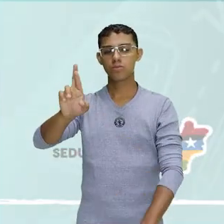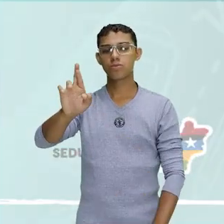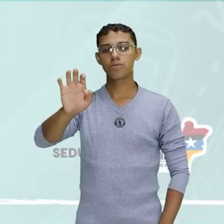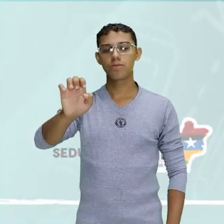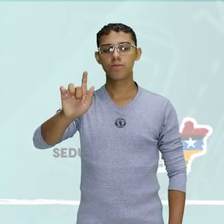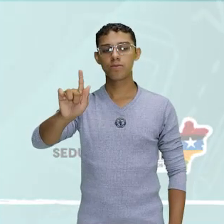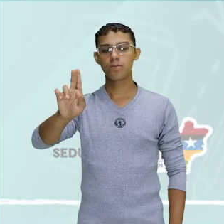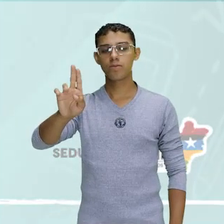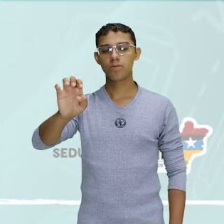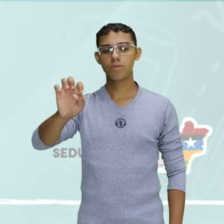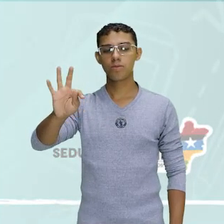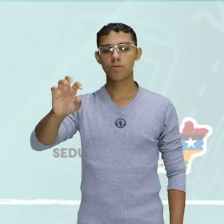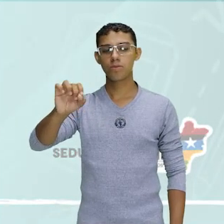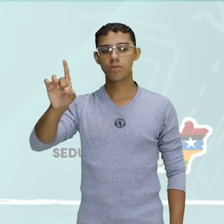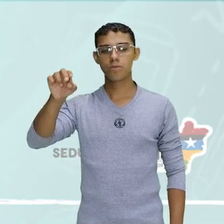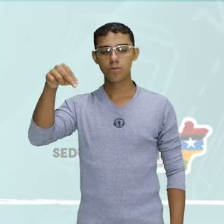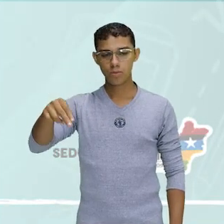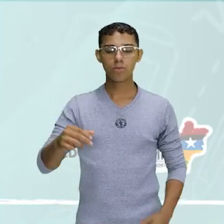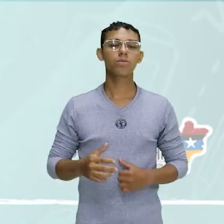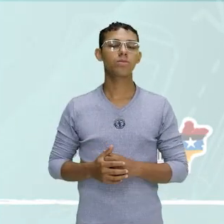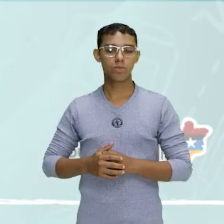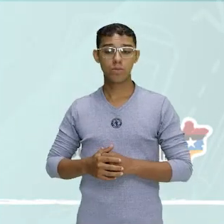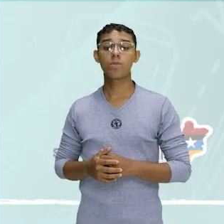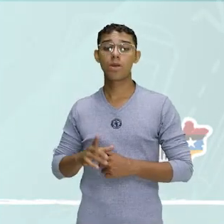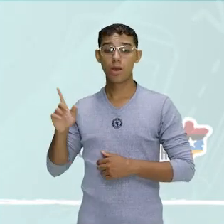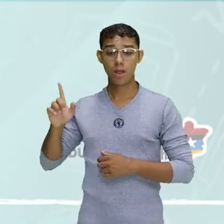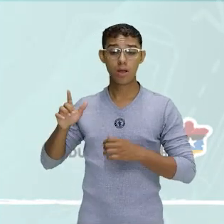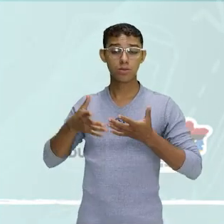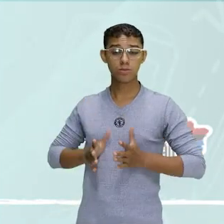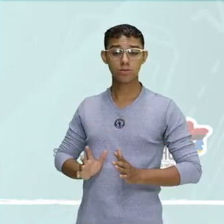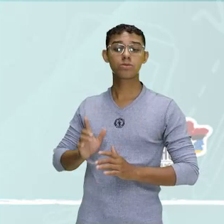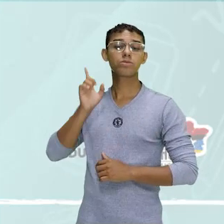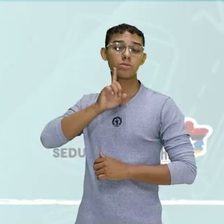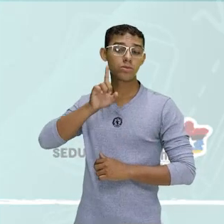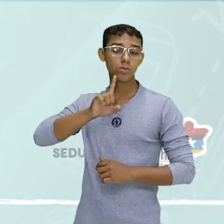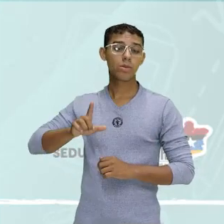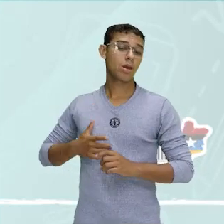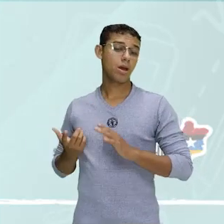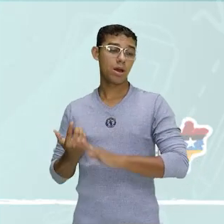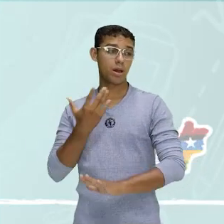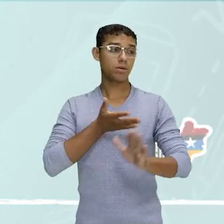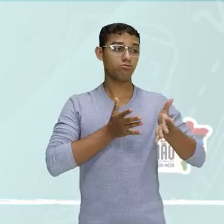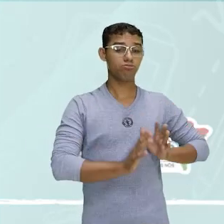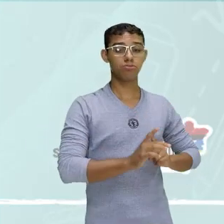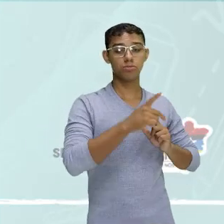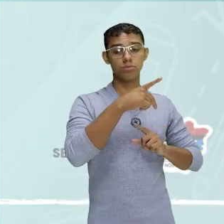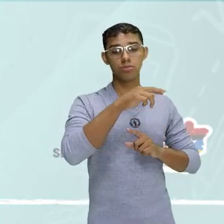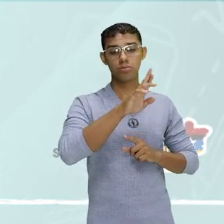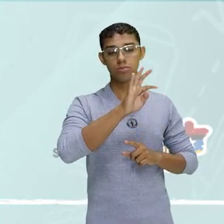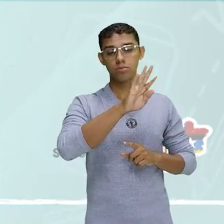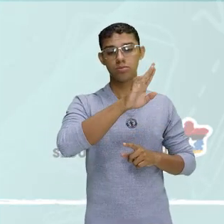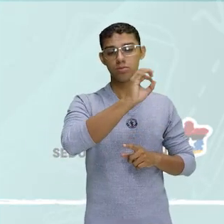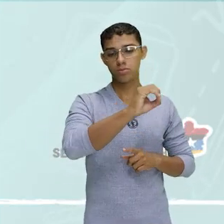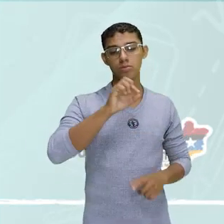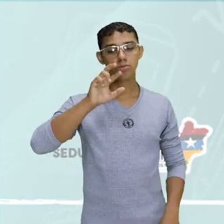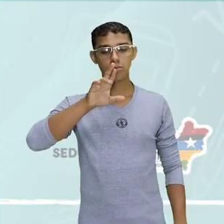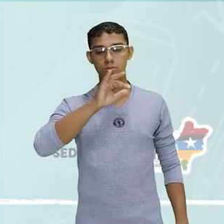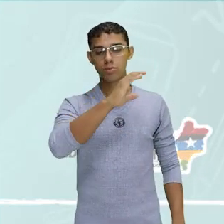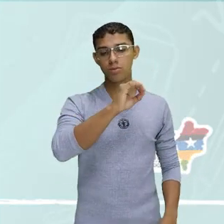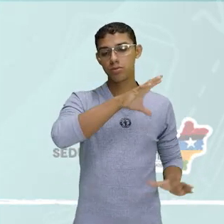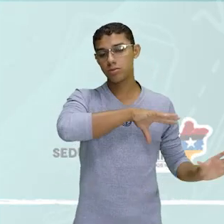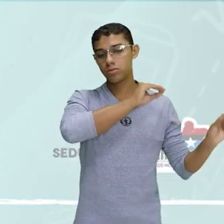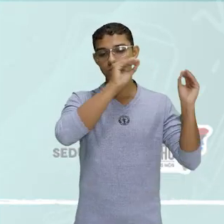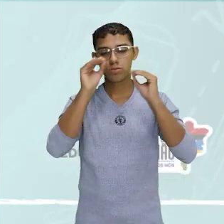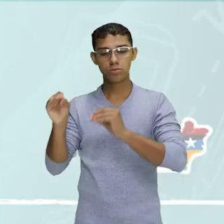Esse nova-iorquino, né? Ele era de origem porto-riquenha e, no princípio dos anos 80, ele se